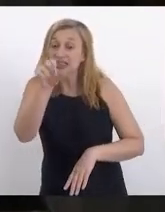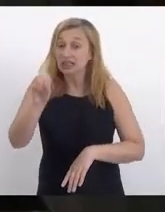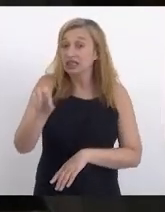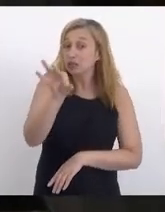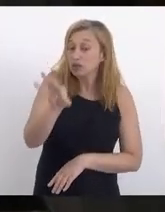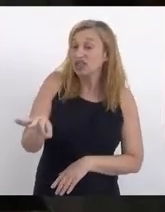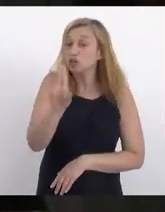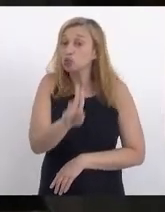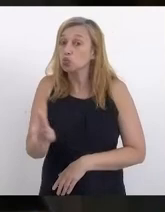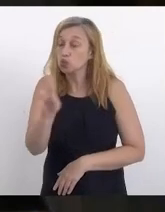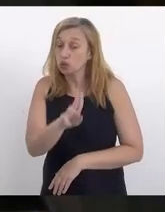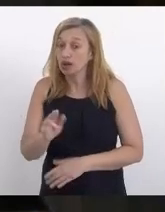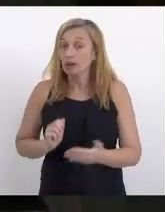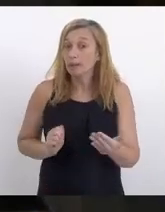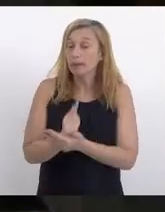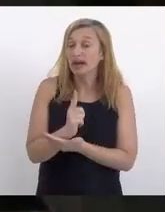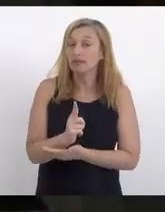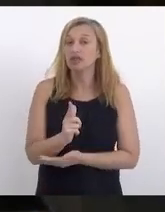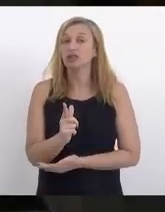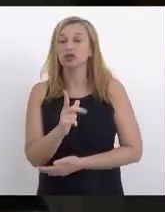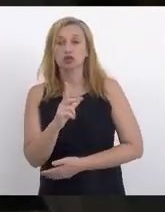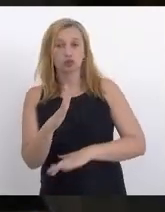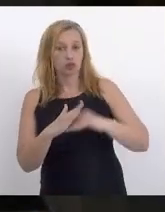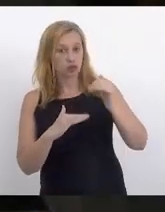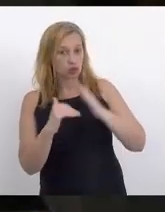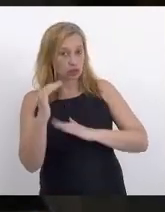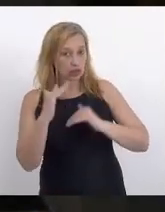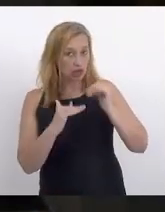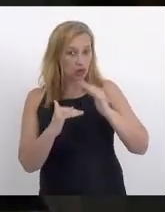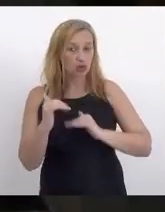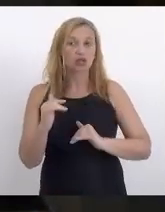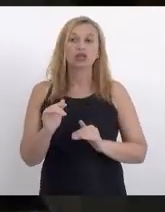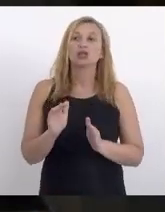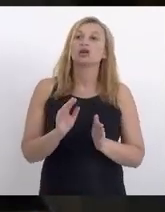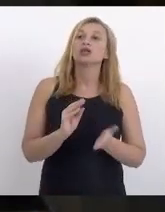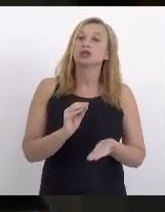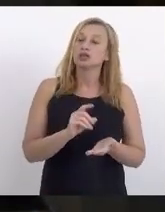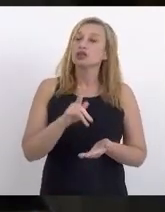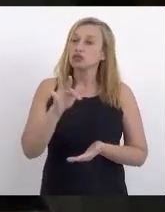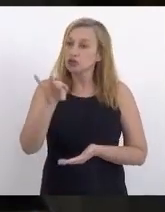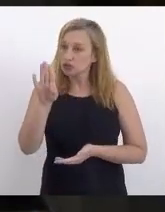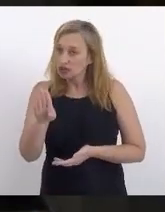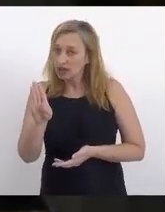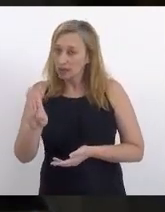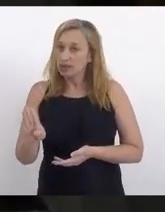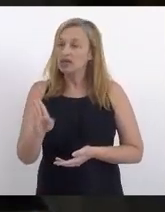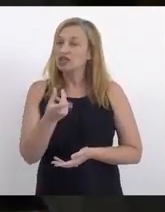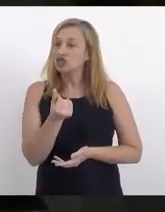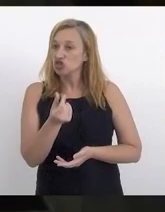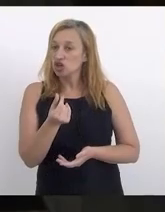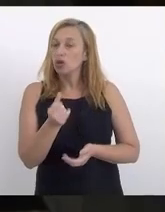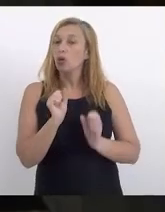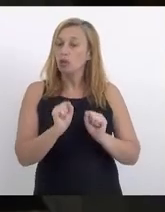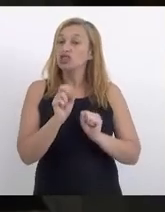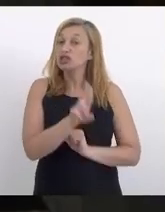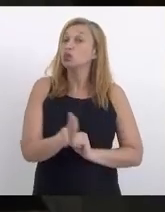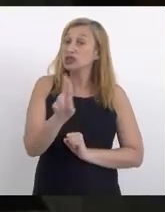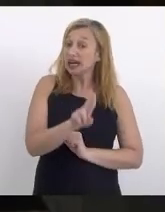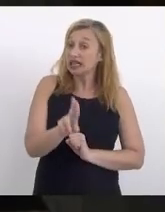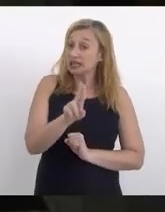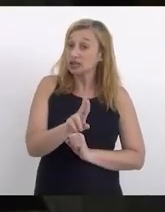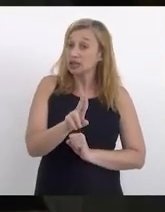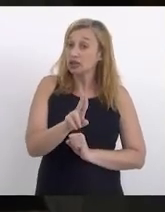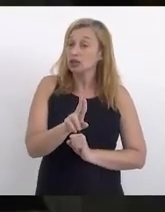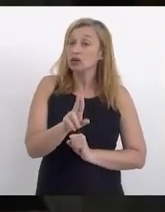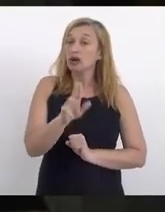deve ser usado para pagamento de pessoal de modo que essas sobras do Fundeb possam ser usadas como